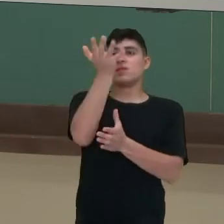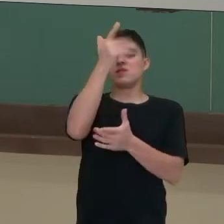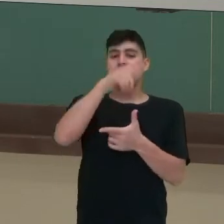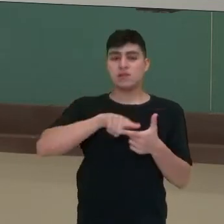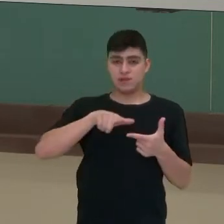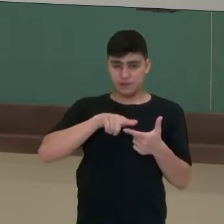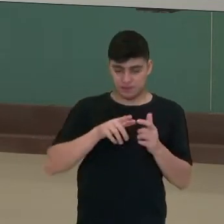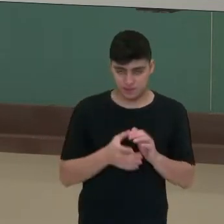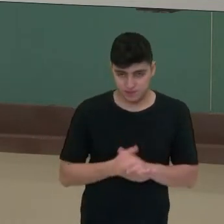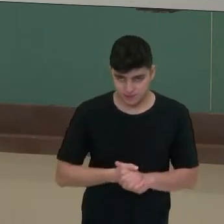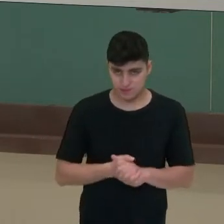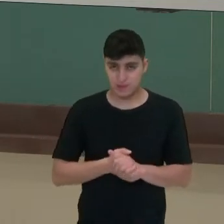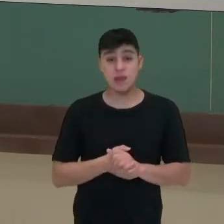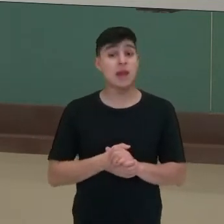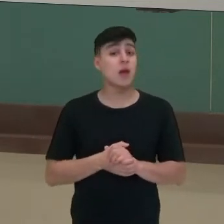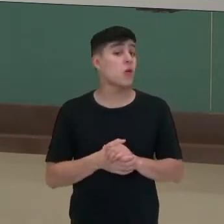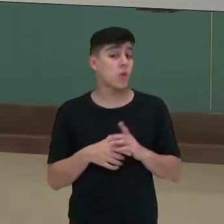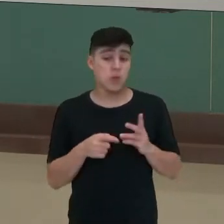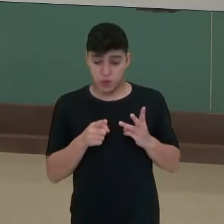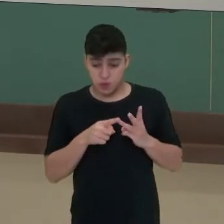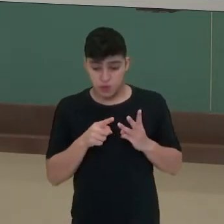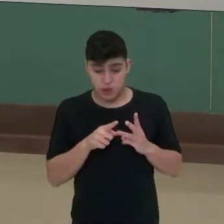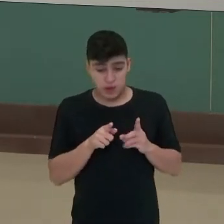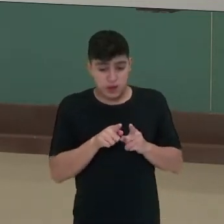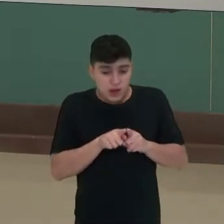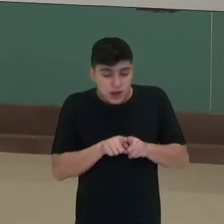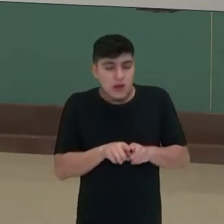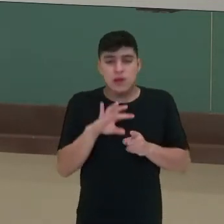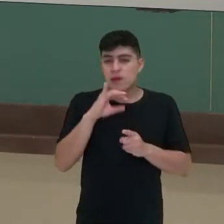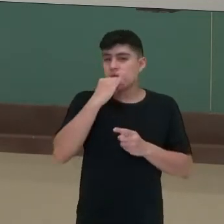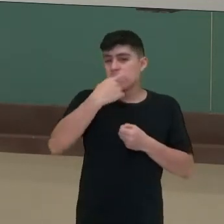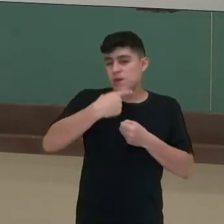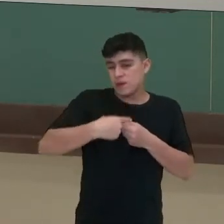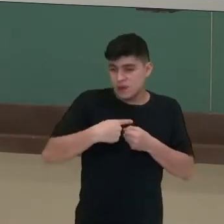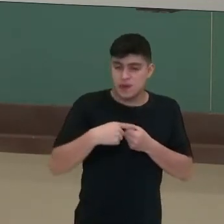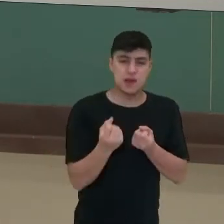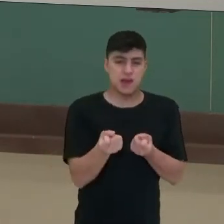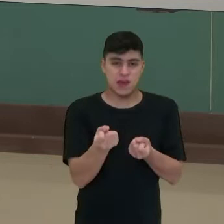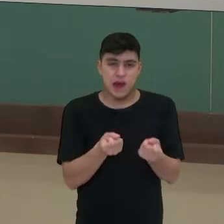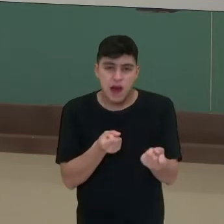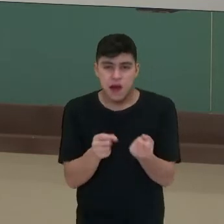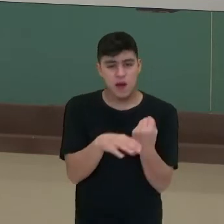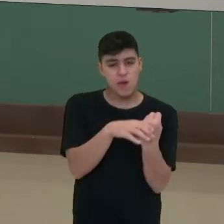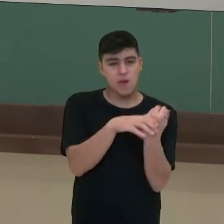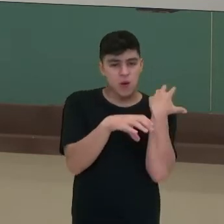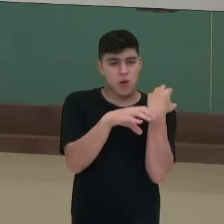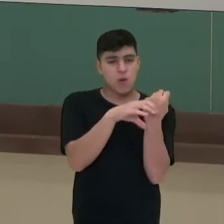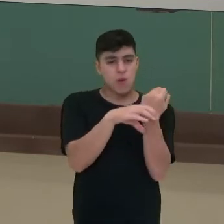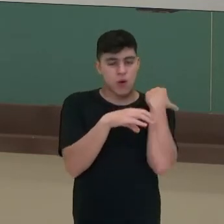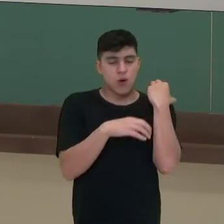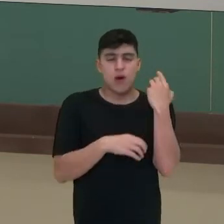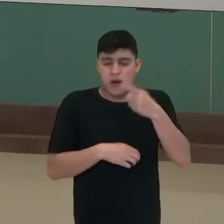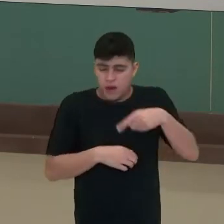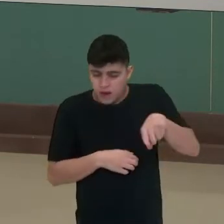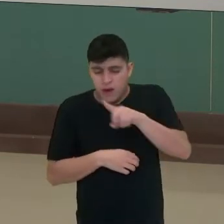temos também queima de combustíveis nas cidades, nos carros, nos automóveis de modo geral.